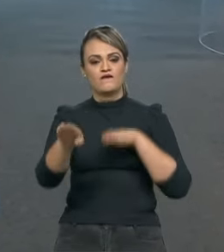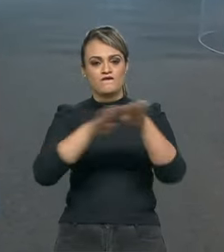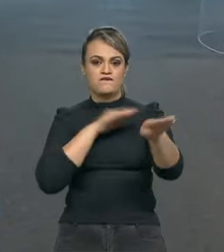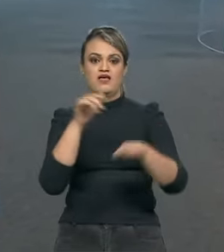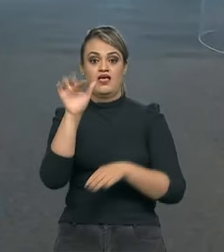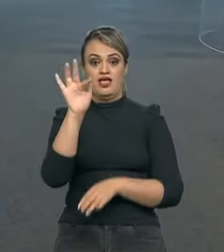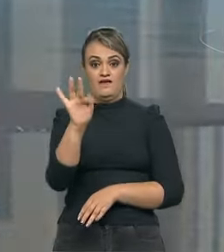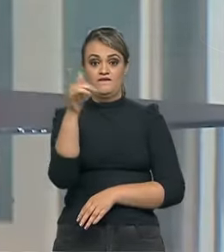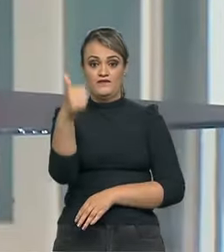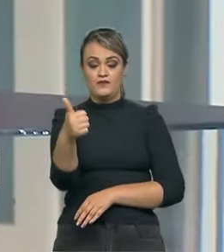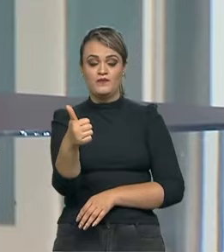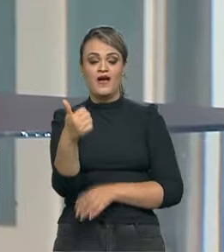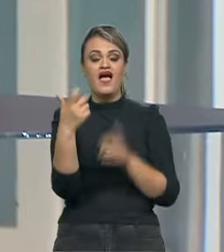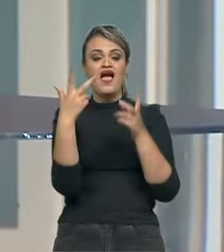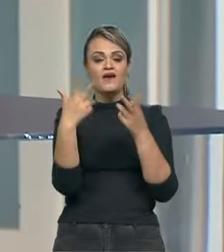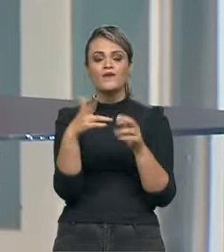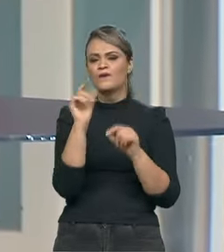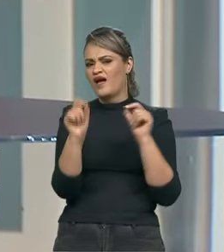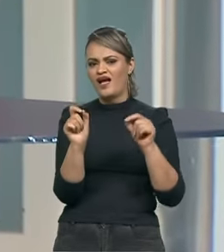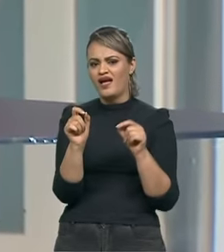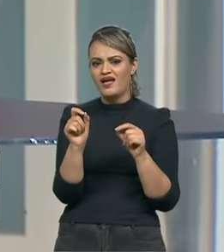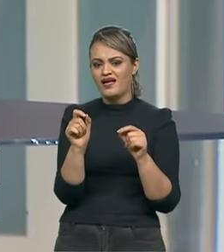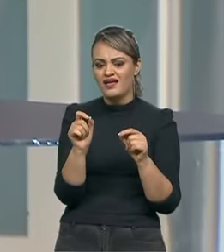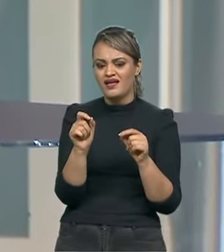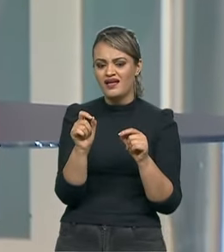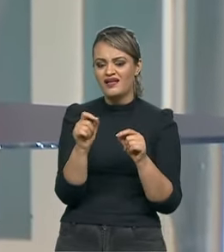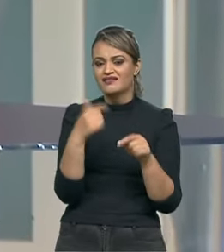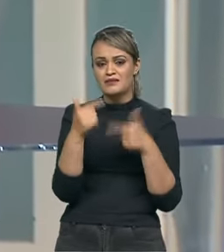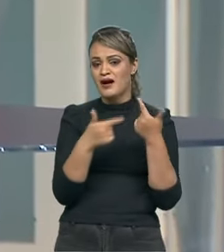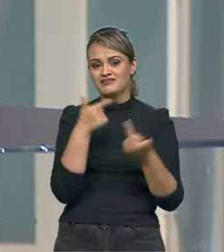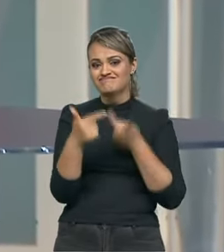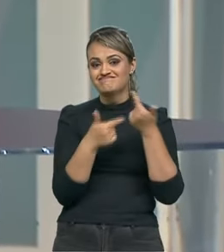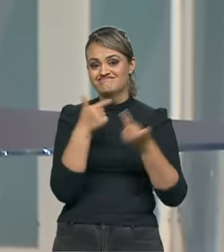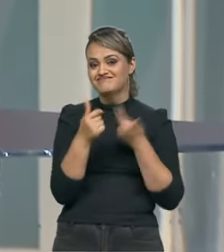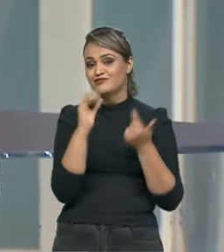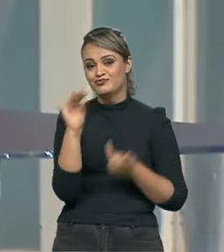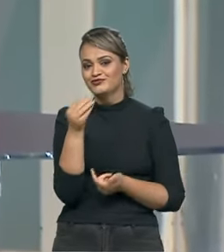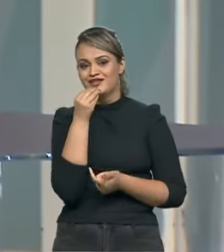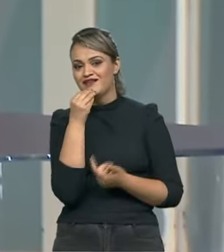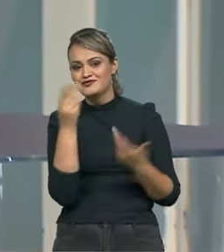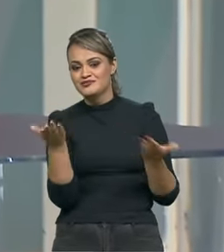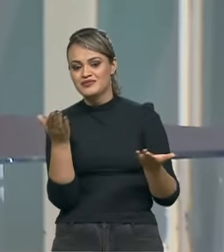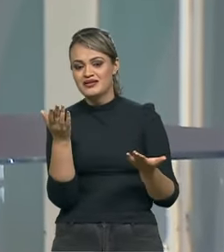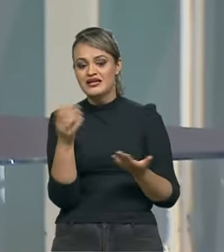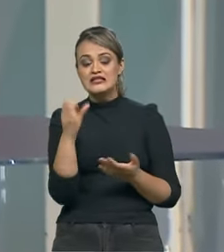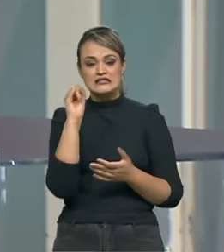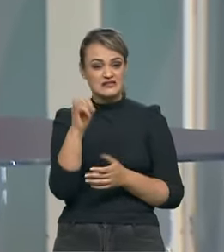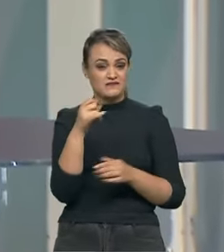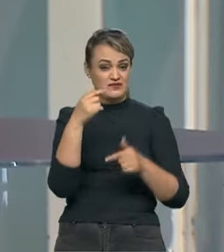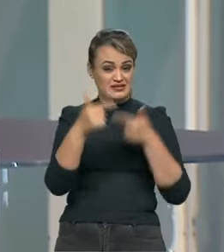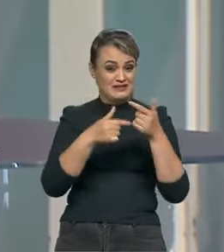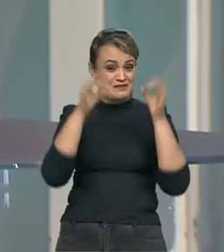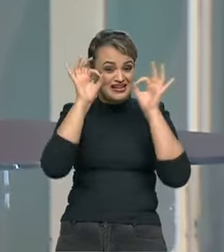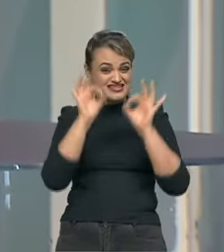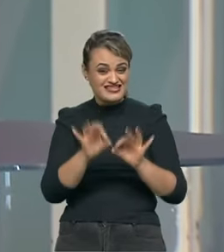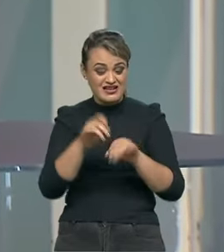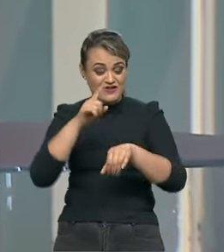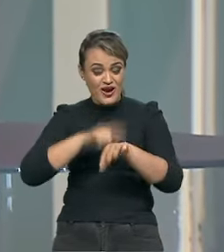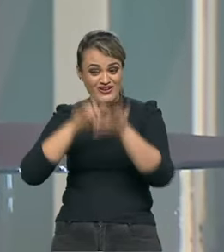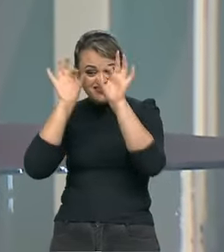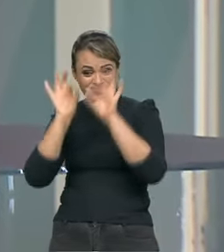também como qualquer outro, vamos dizer, emprego ou oportunidade. Se você não for o cara certo, a hora certa,